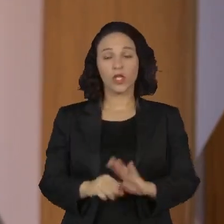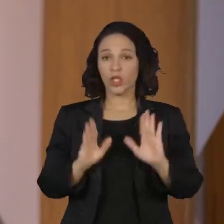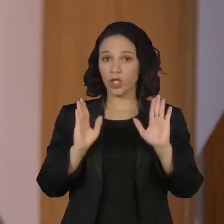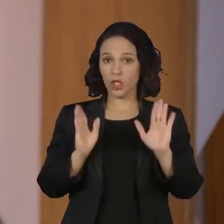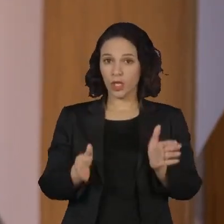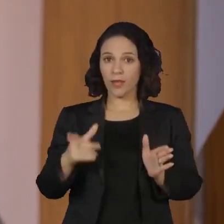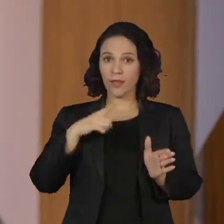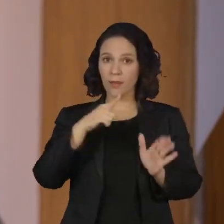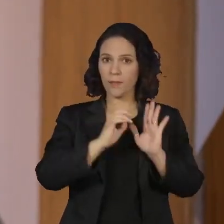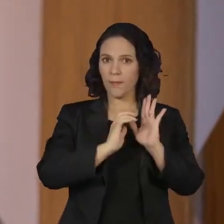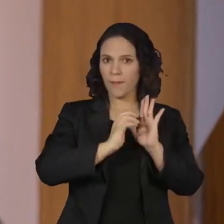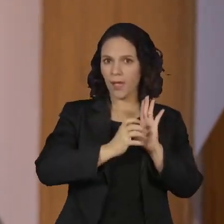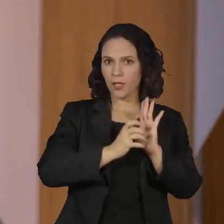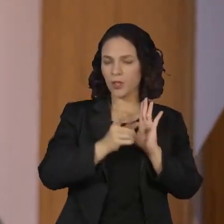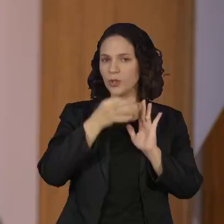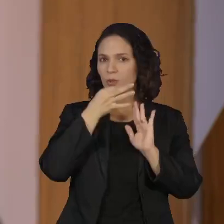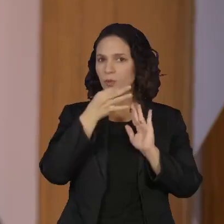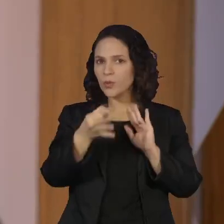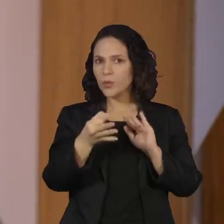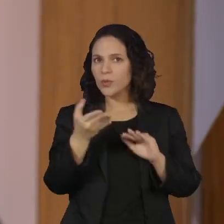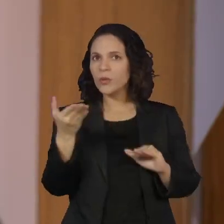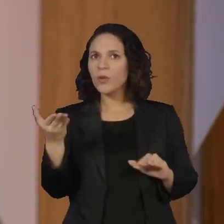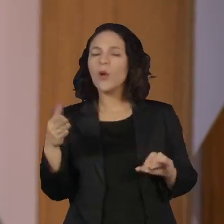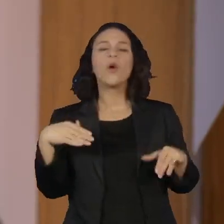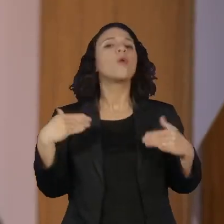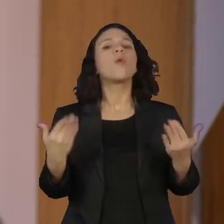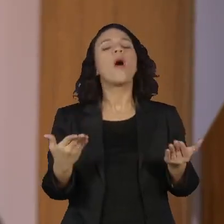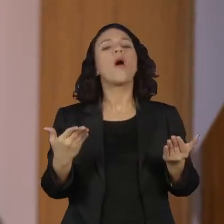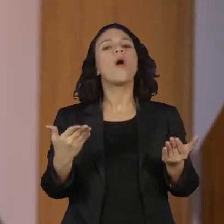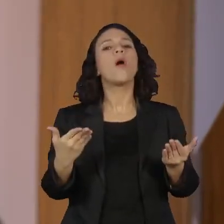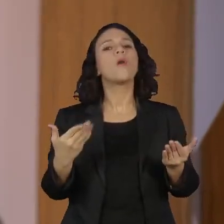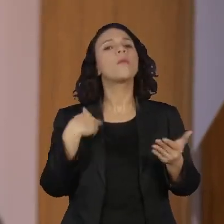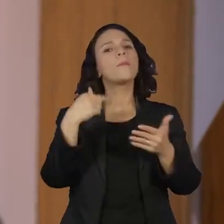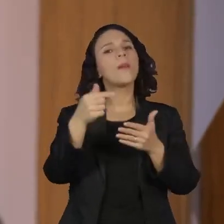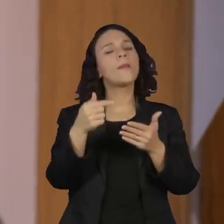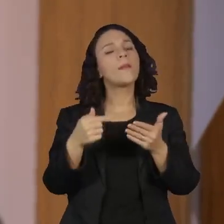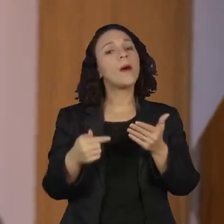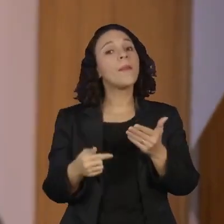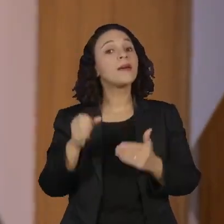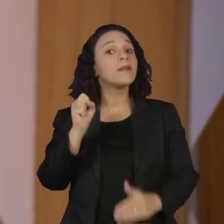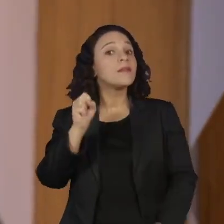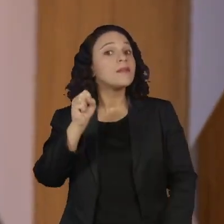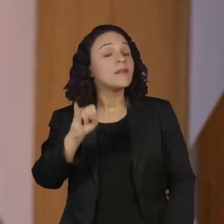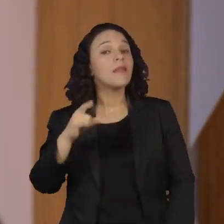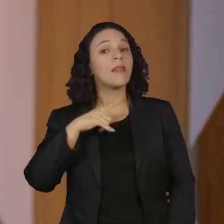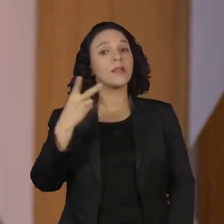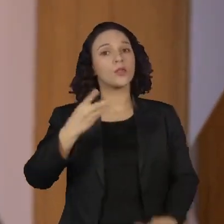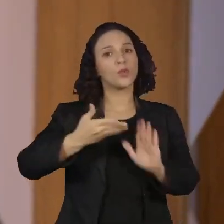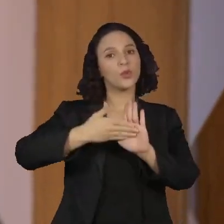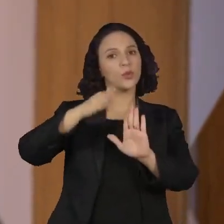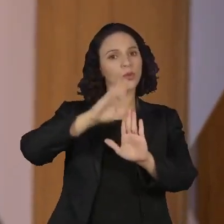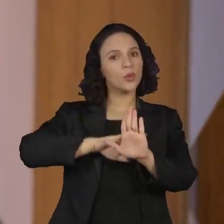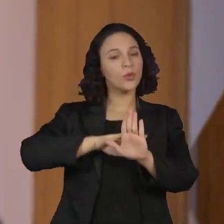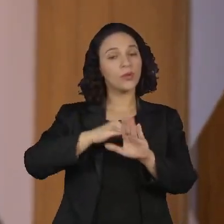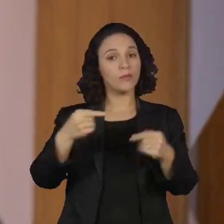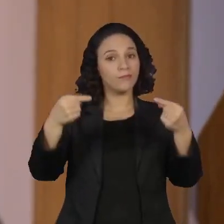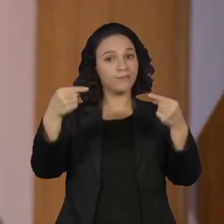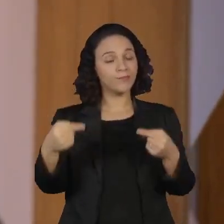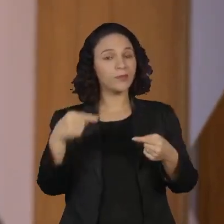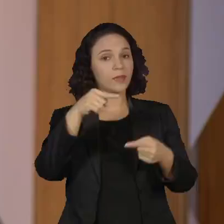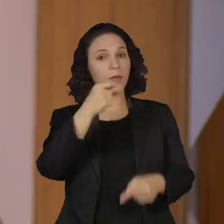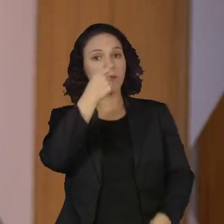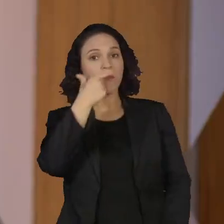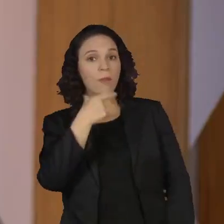posição do partido sobre que atitudes vai tomar na possibilidade de haver um segundo turno entre Boulos e Marçal